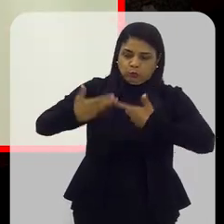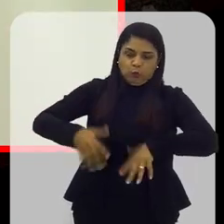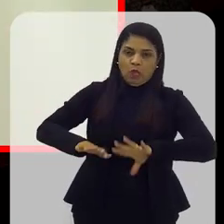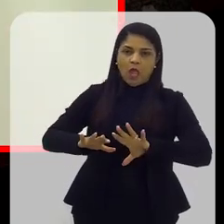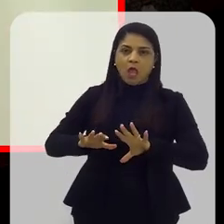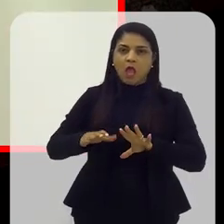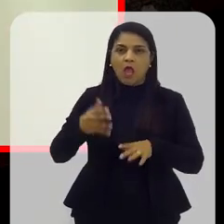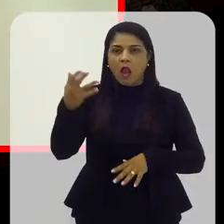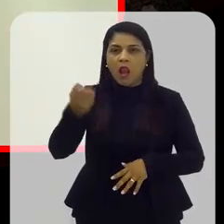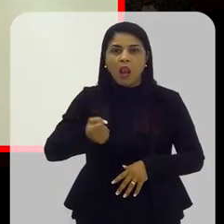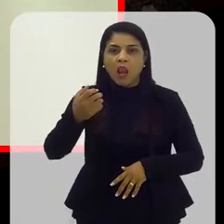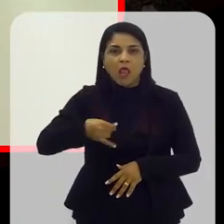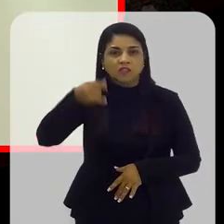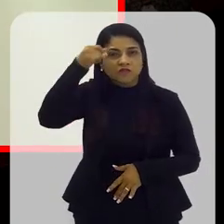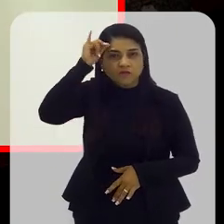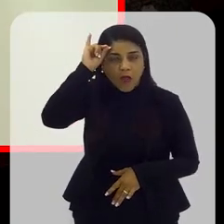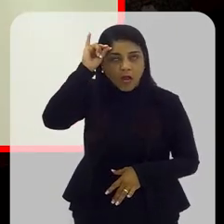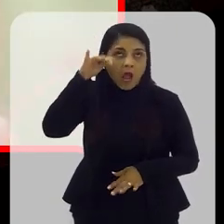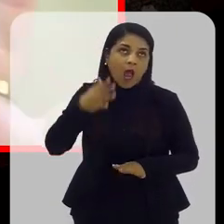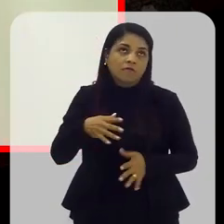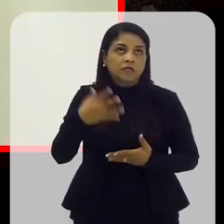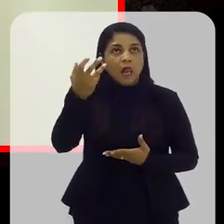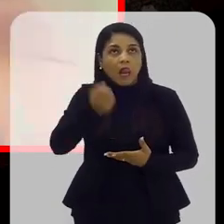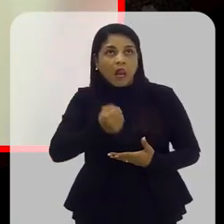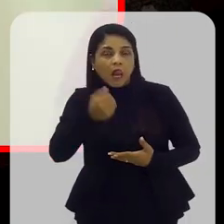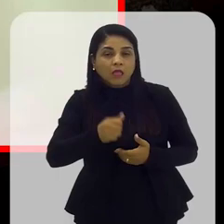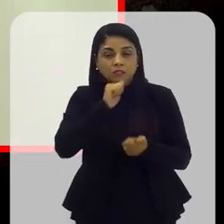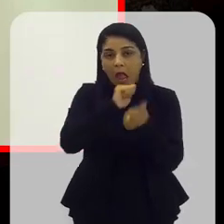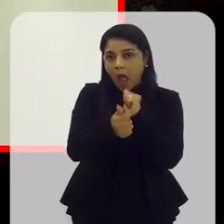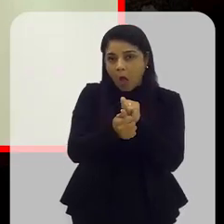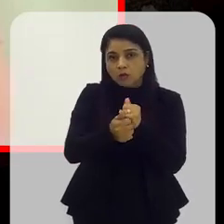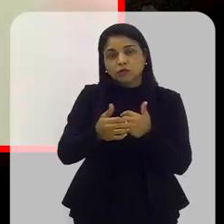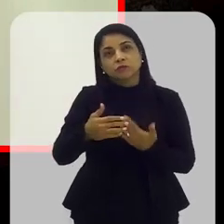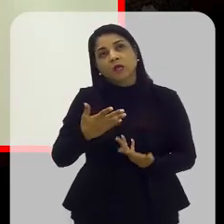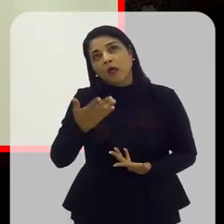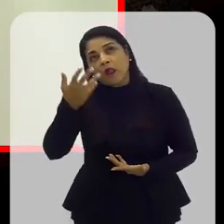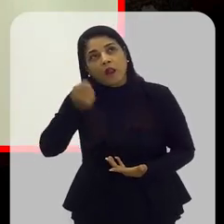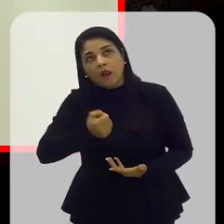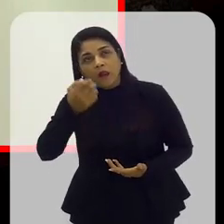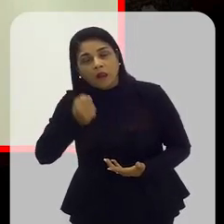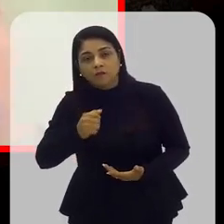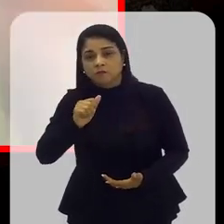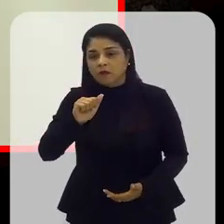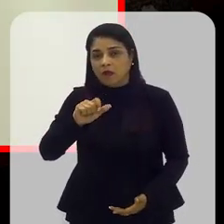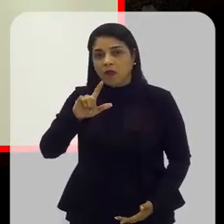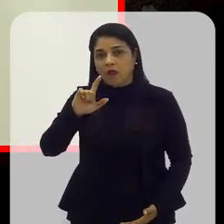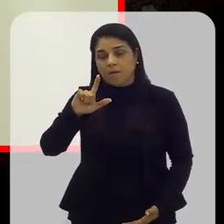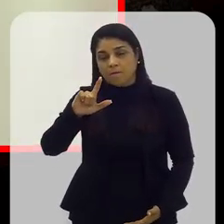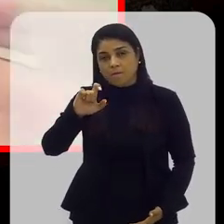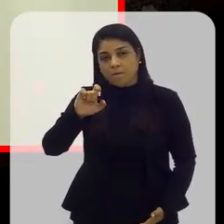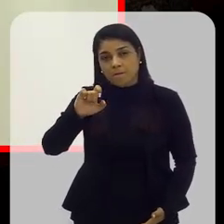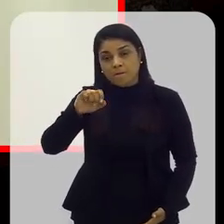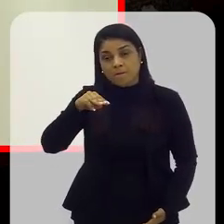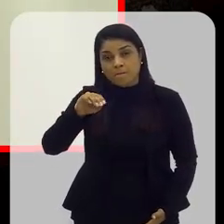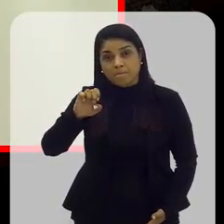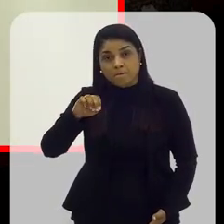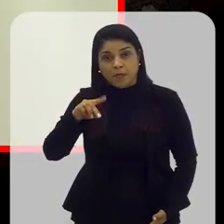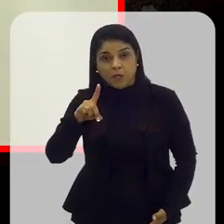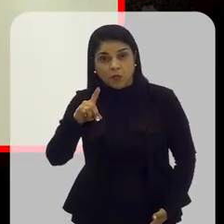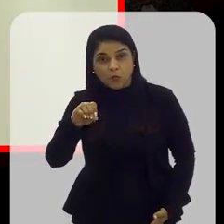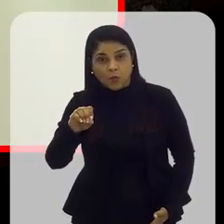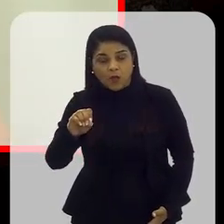leite de vaca para o meu filho, eu vou dar leite de arroz, leite de amêndoa, leite de qualquer outra... Leite